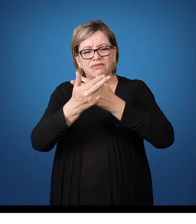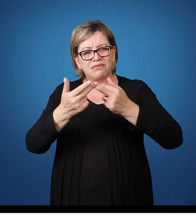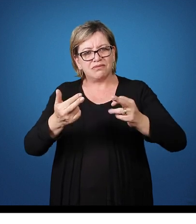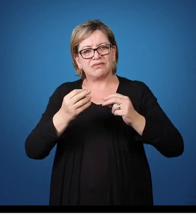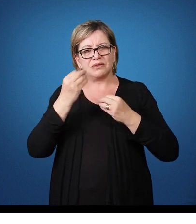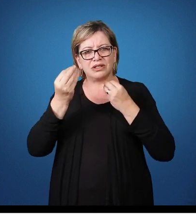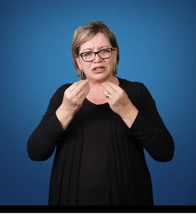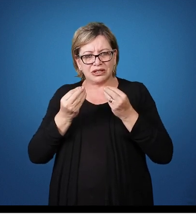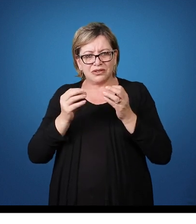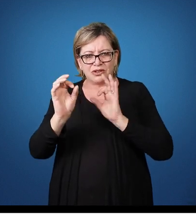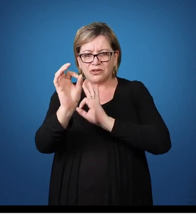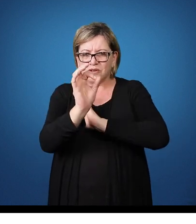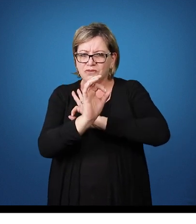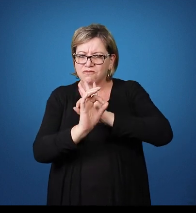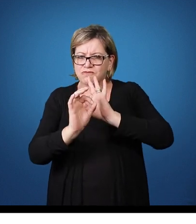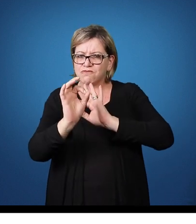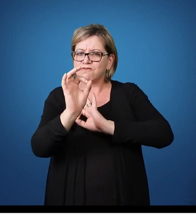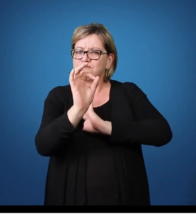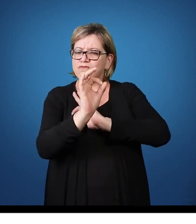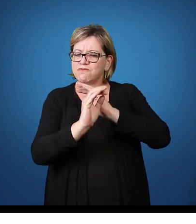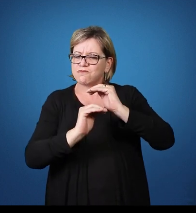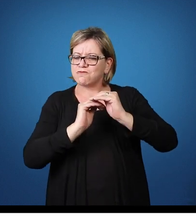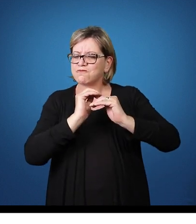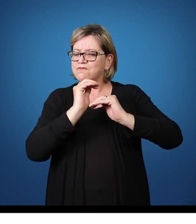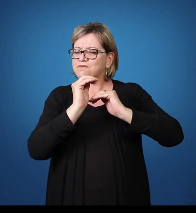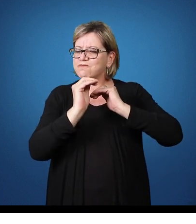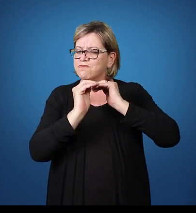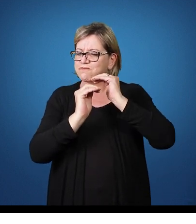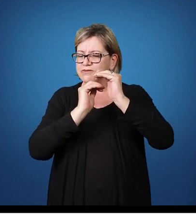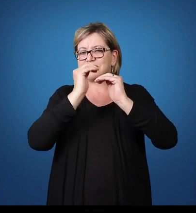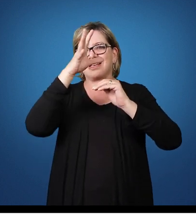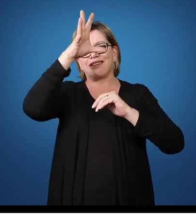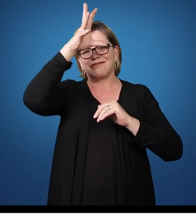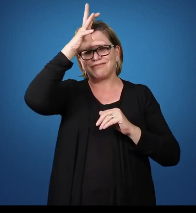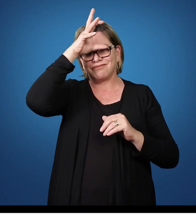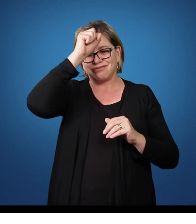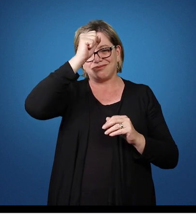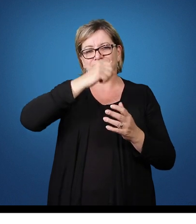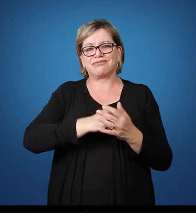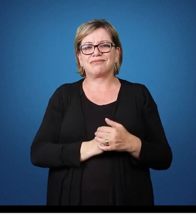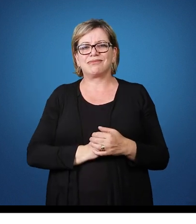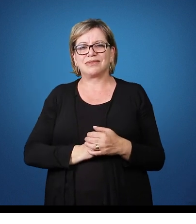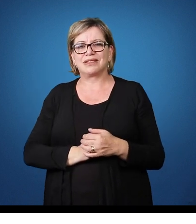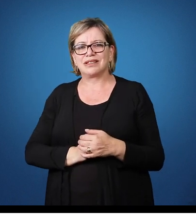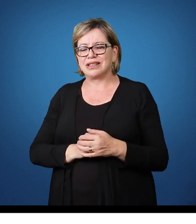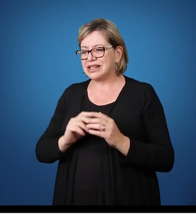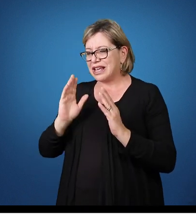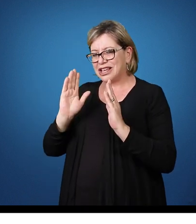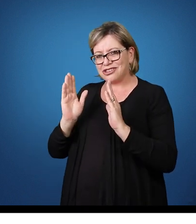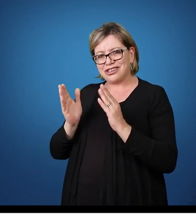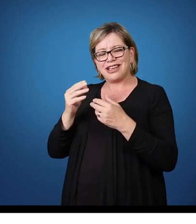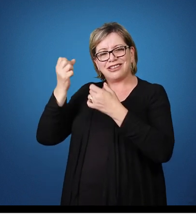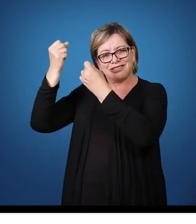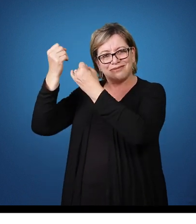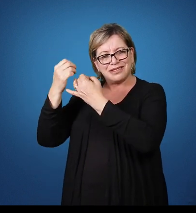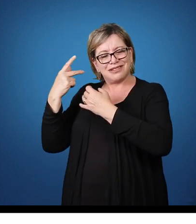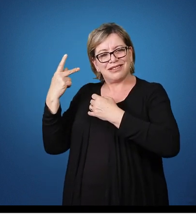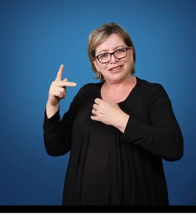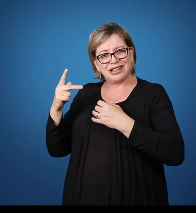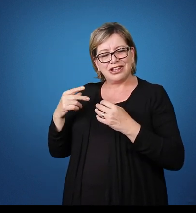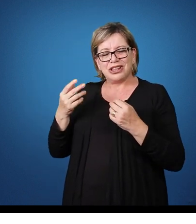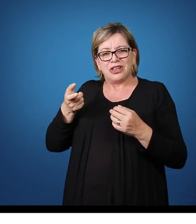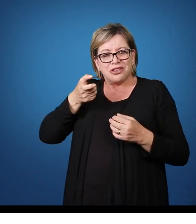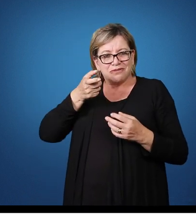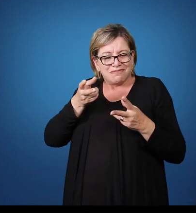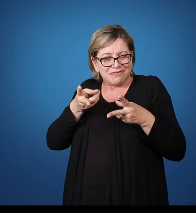foram Concretizando Essa Aprendizagem Muito bem Com a fala Da professora Nós observamos A